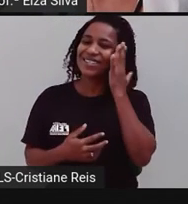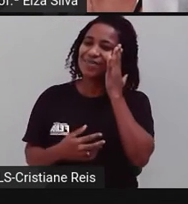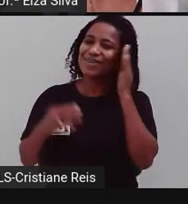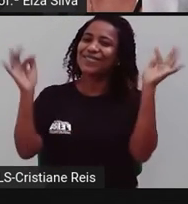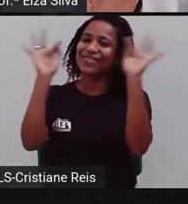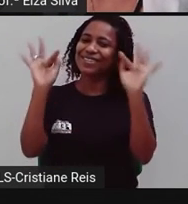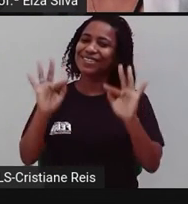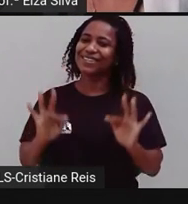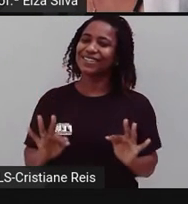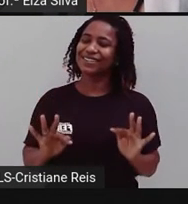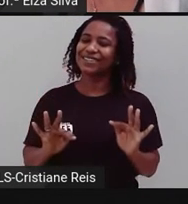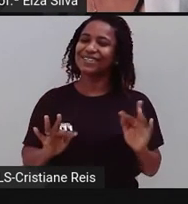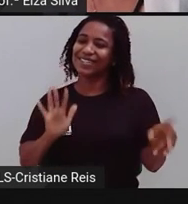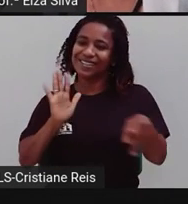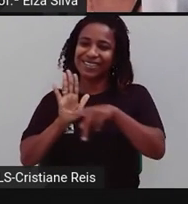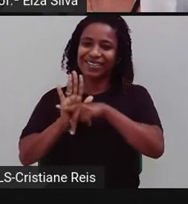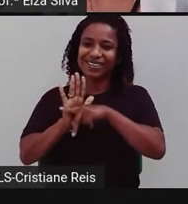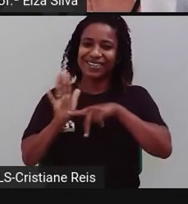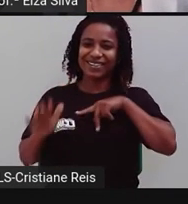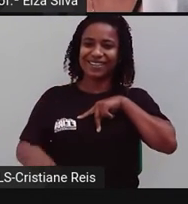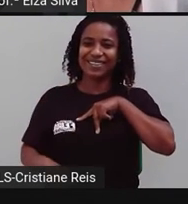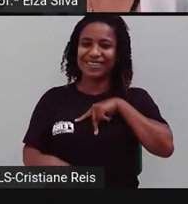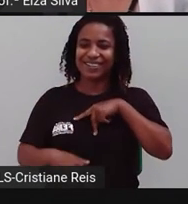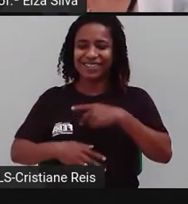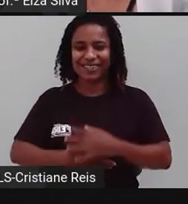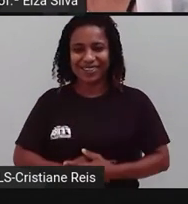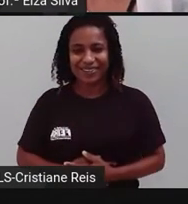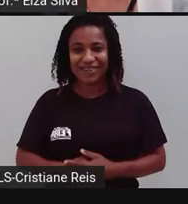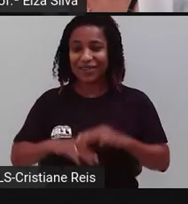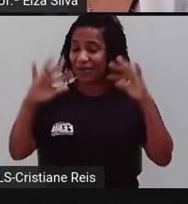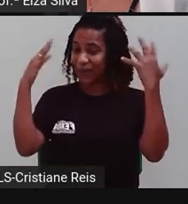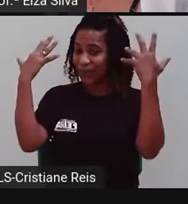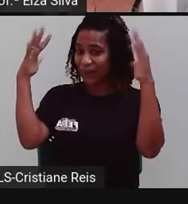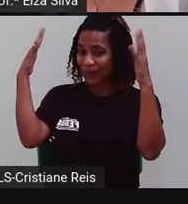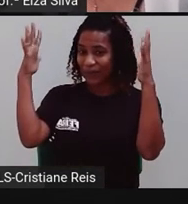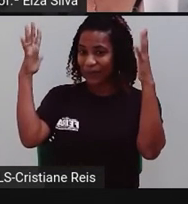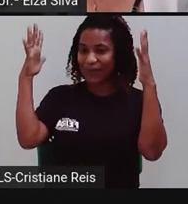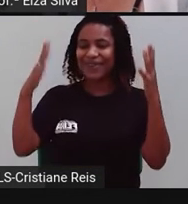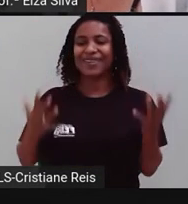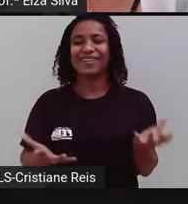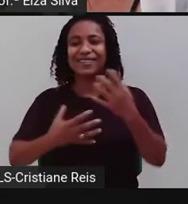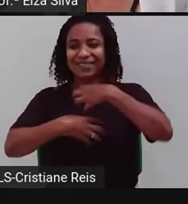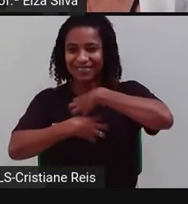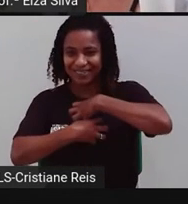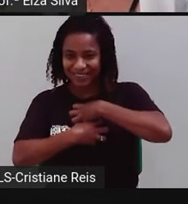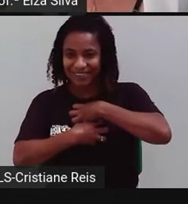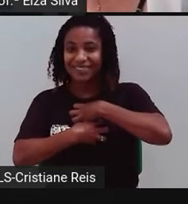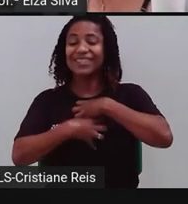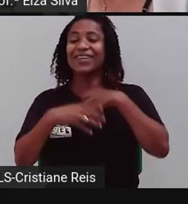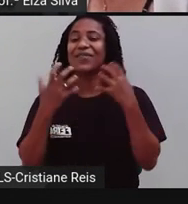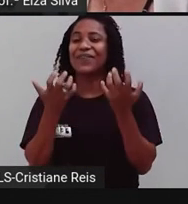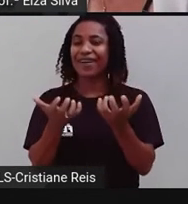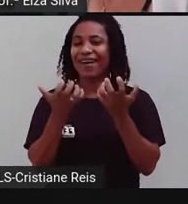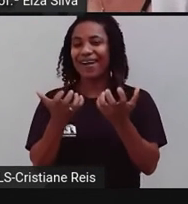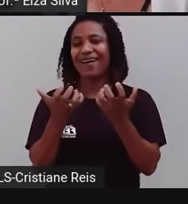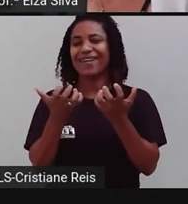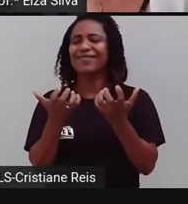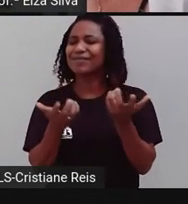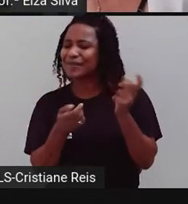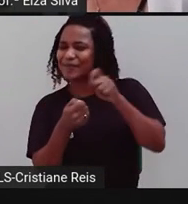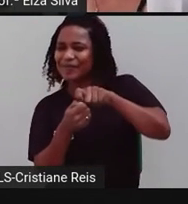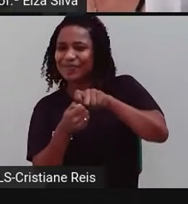você Porque estou feliz, bata palmas se sente que é isso que você quer fazer